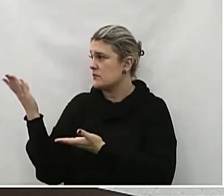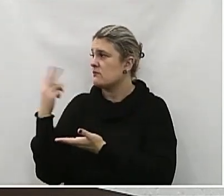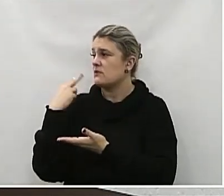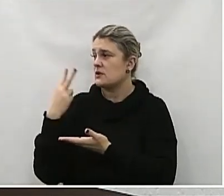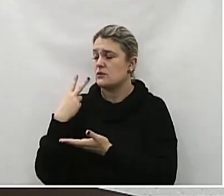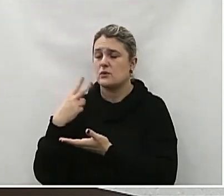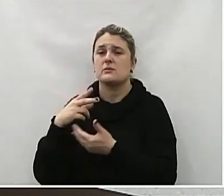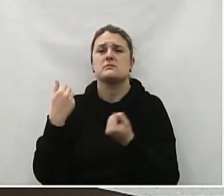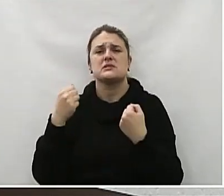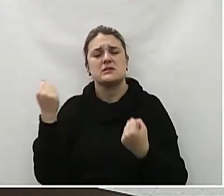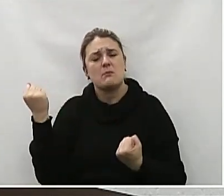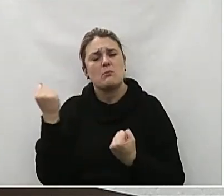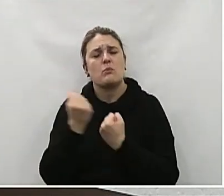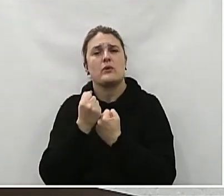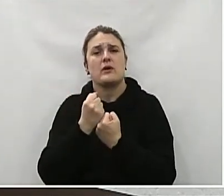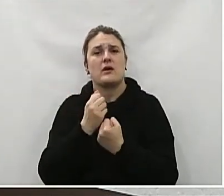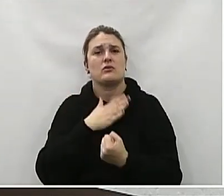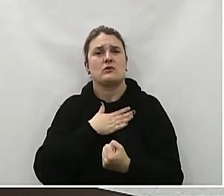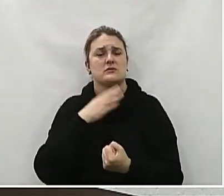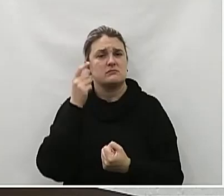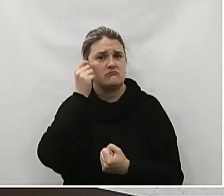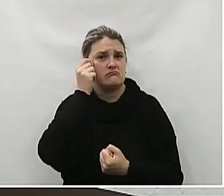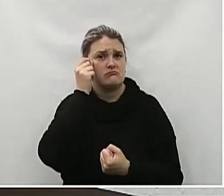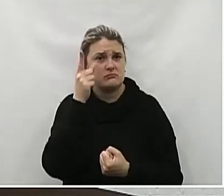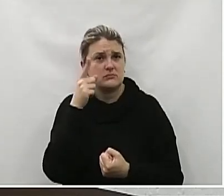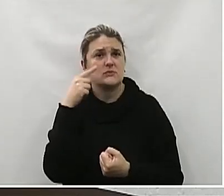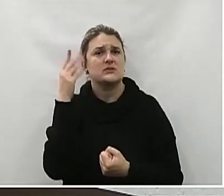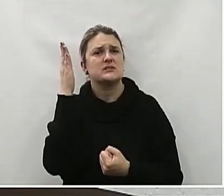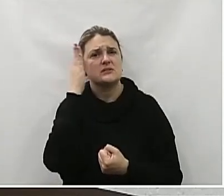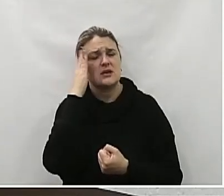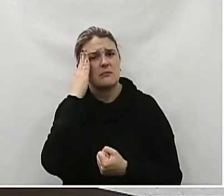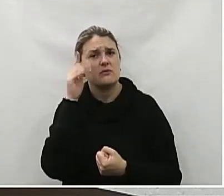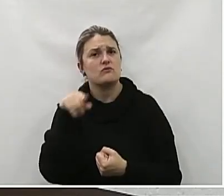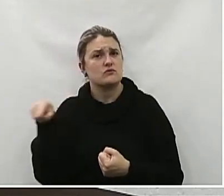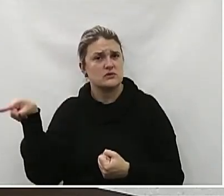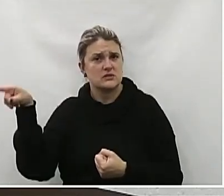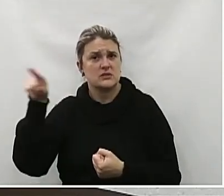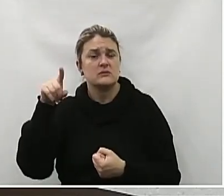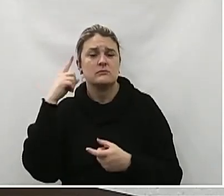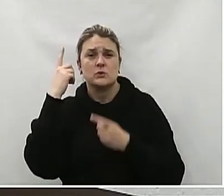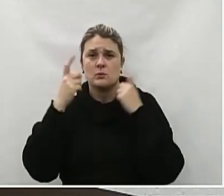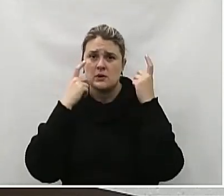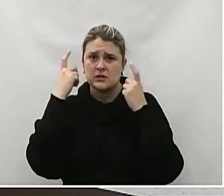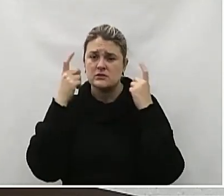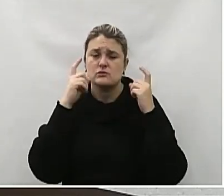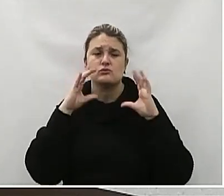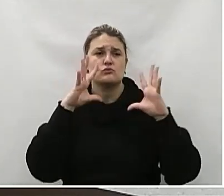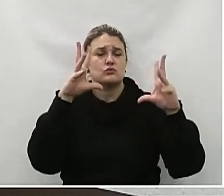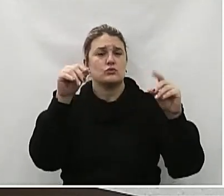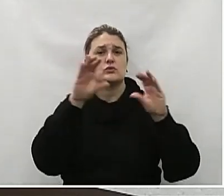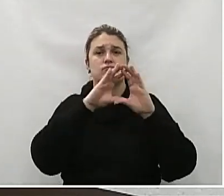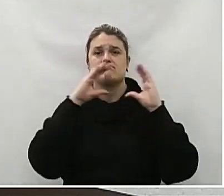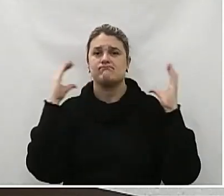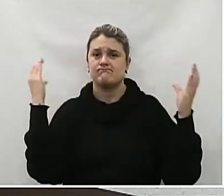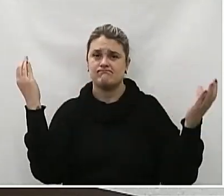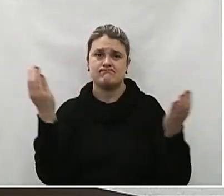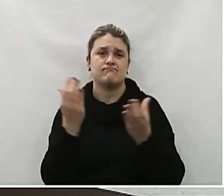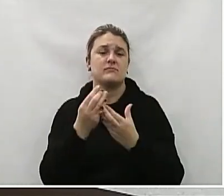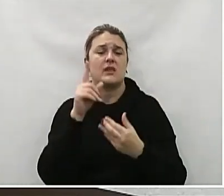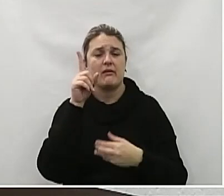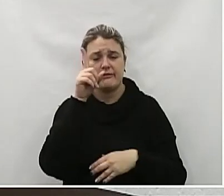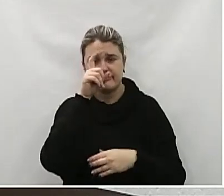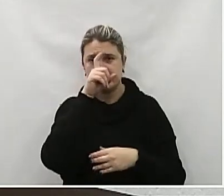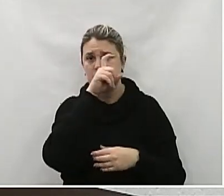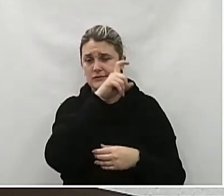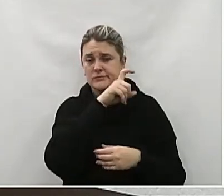Que abracem essa ideia Nós sabemos Que vocês se preocupam Com a comunidade E realmente É muito difícil Se se